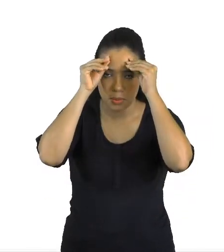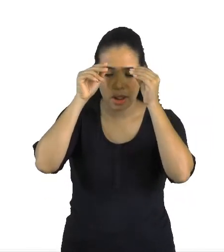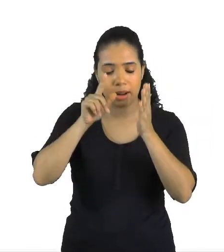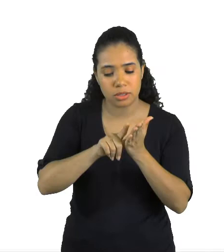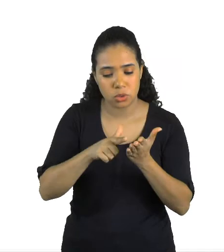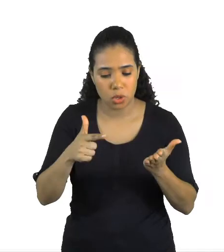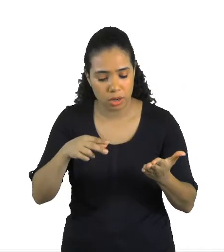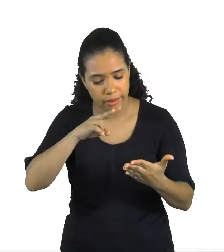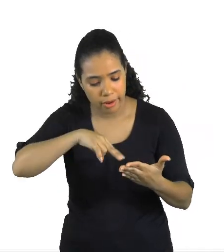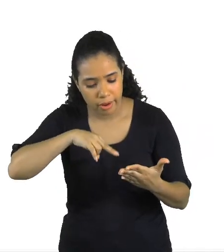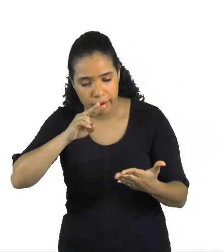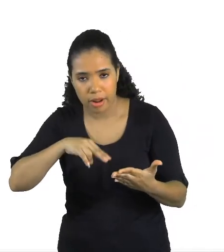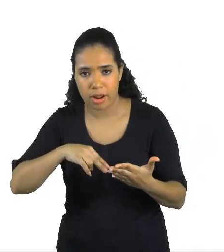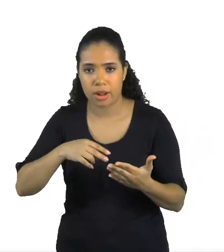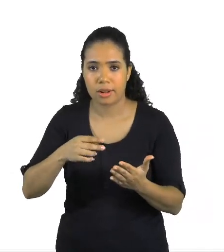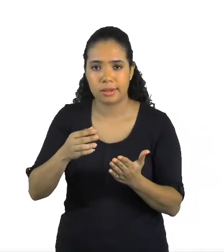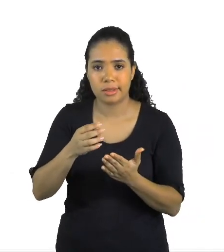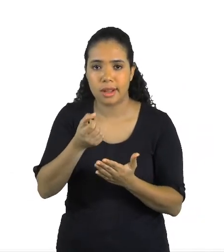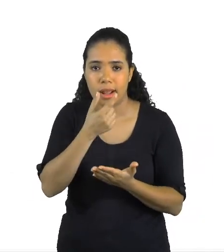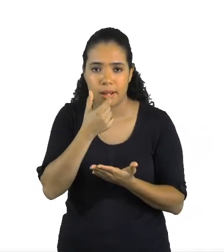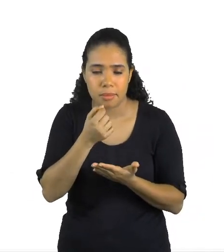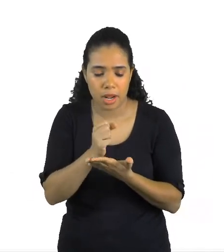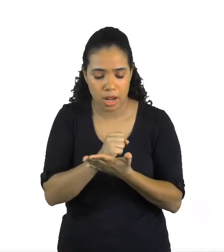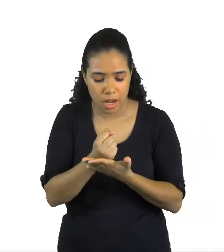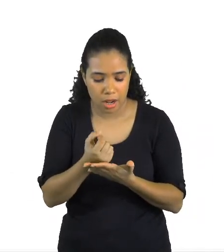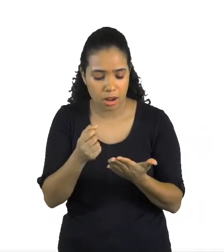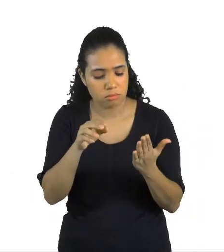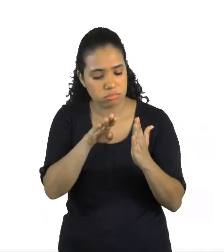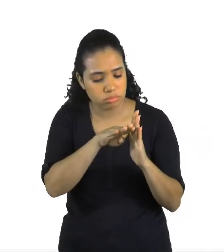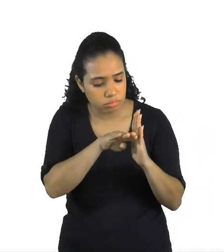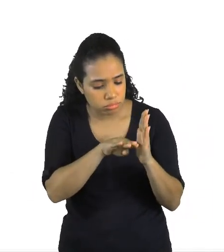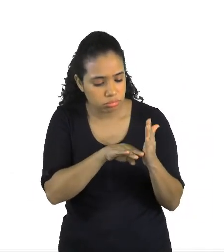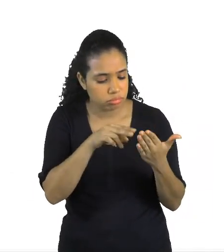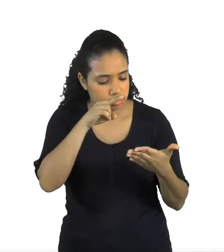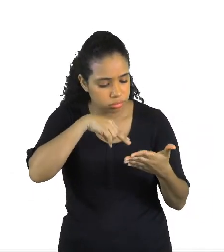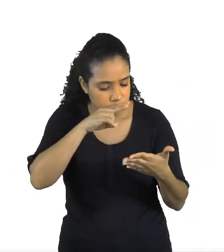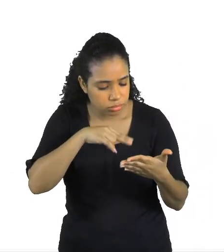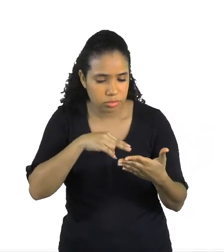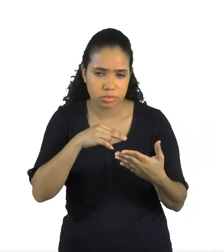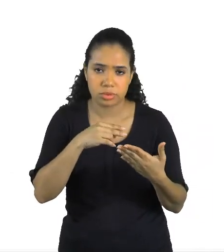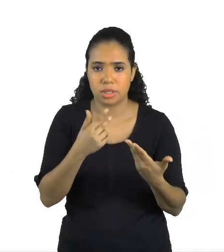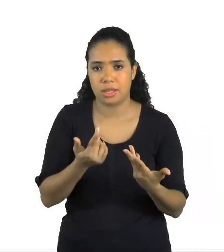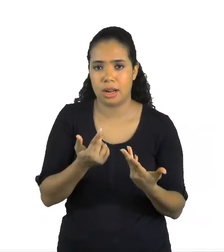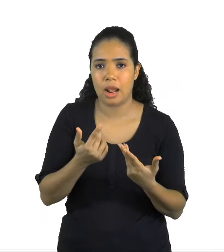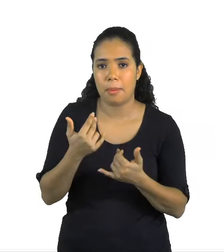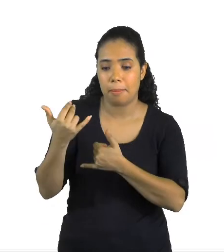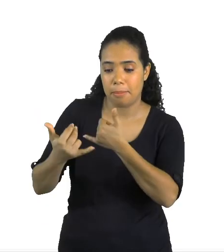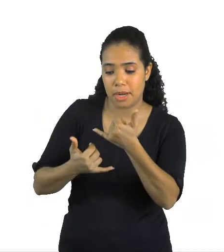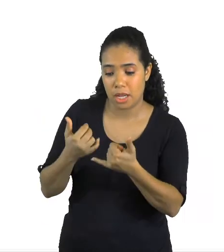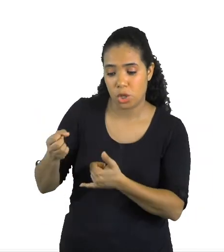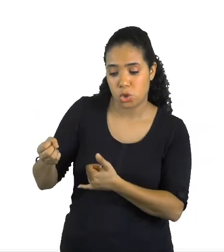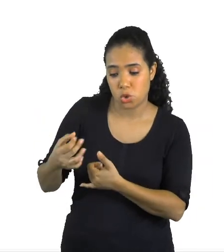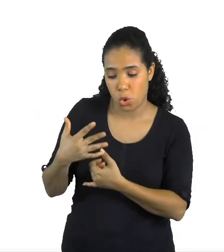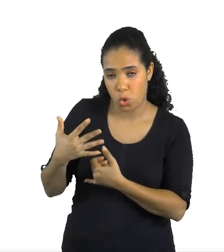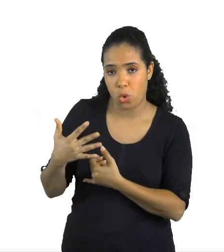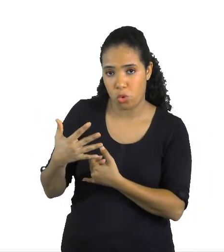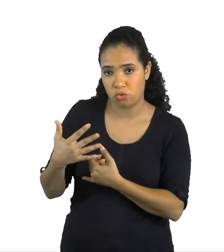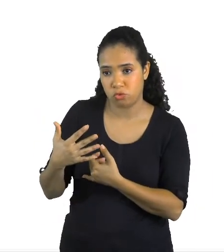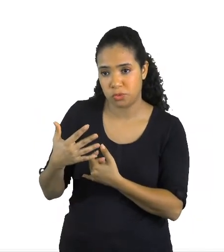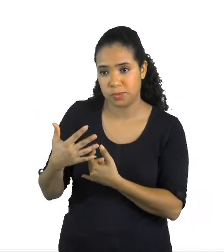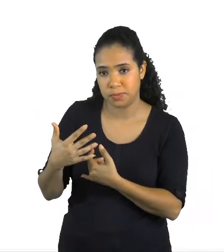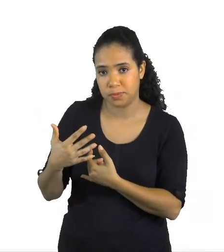jornais, bulas de remédios, em um manual de instruções. Exemplo. Algum brinquedo novo à minha porta.